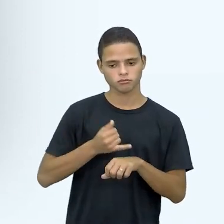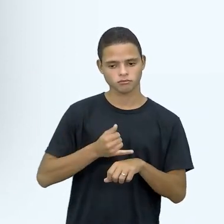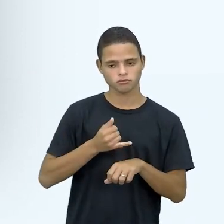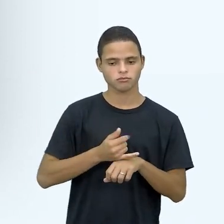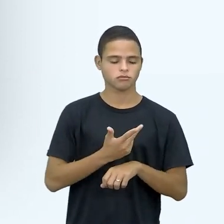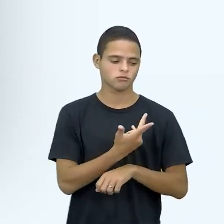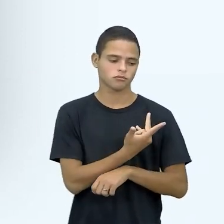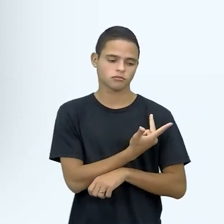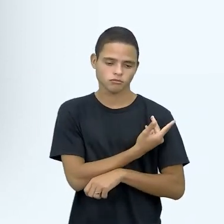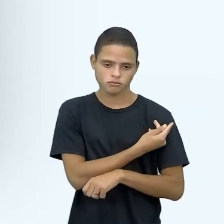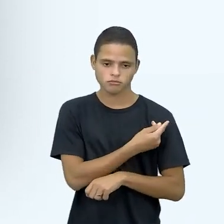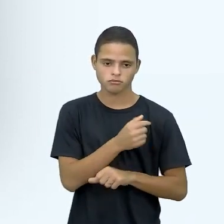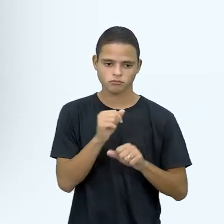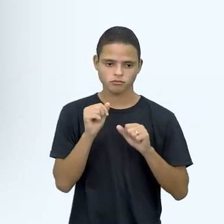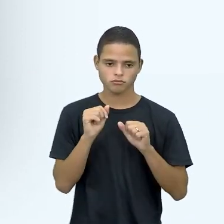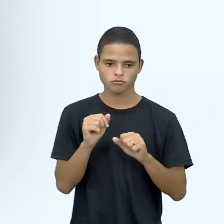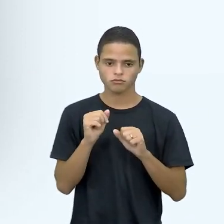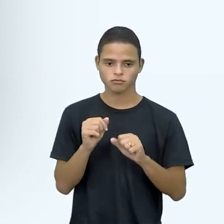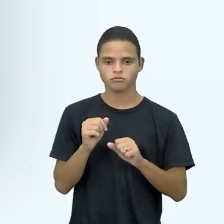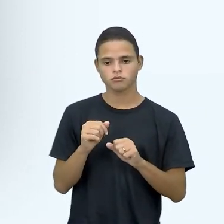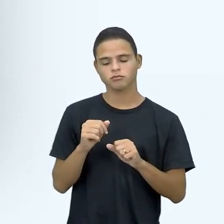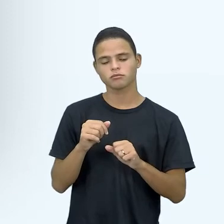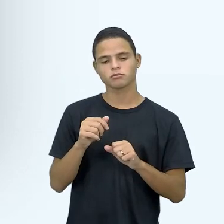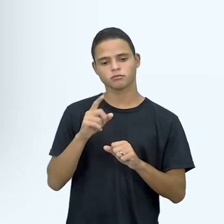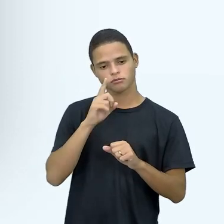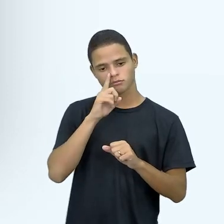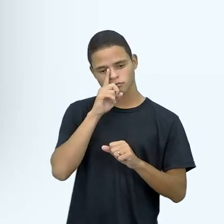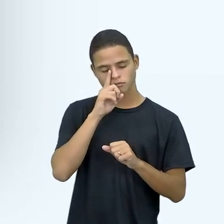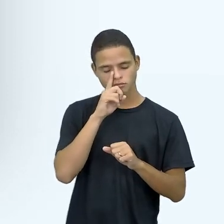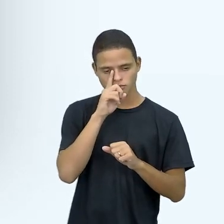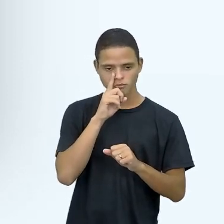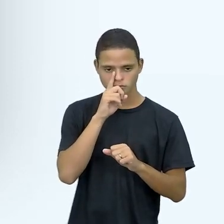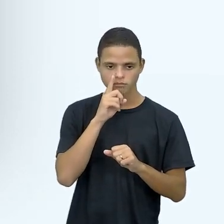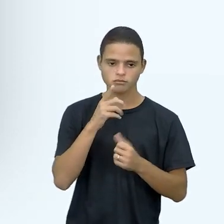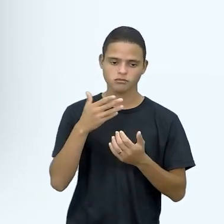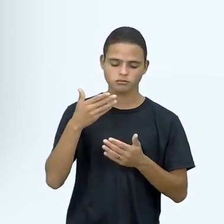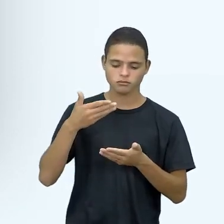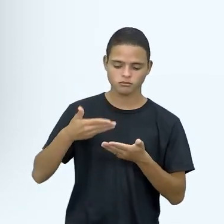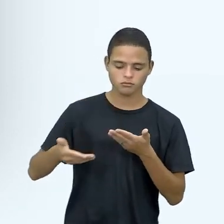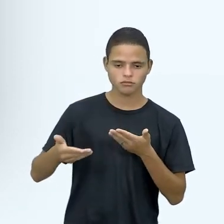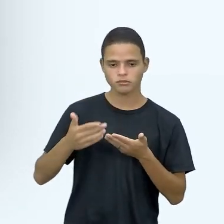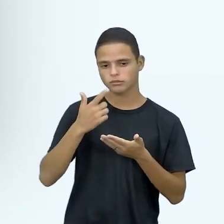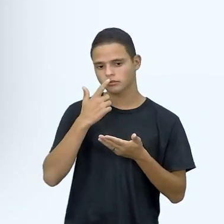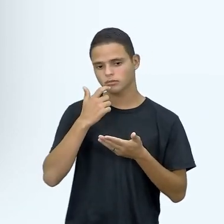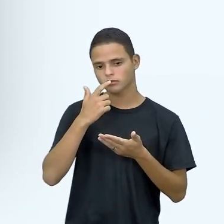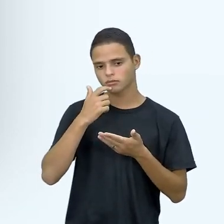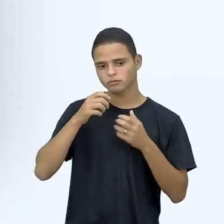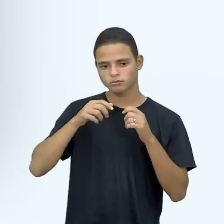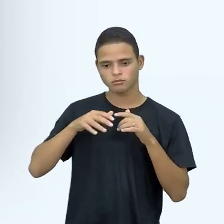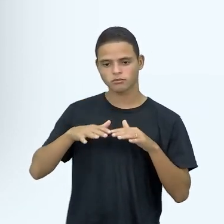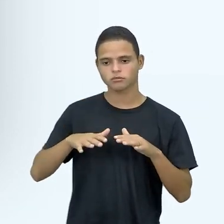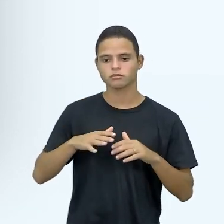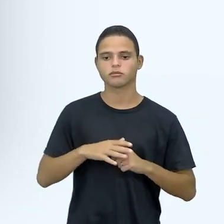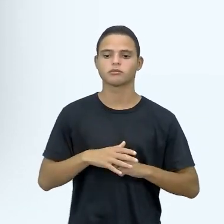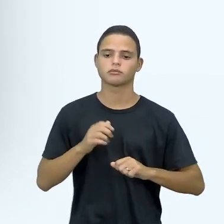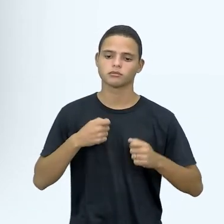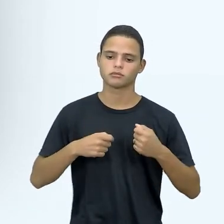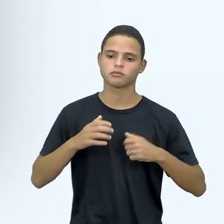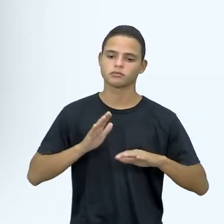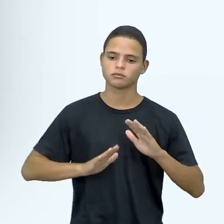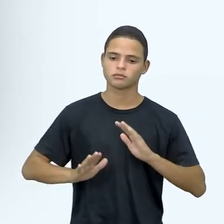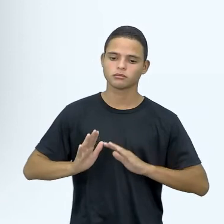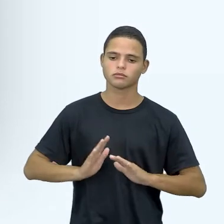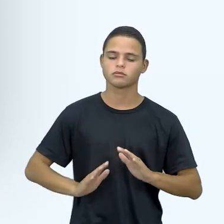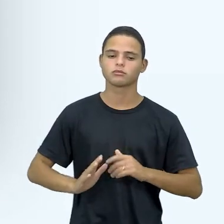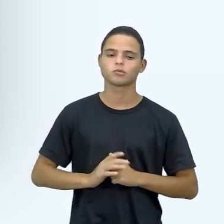pode ser um sinal alerta de perda crônica de sangue, né, mais frequentemente no trato gastrointestinal, né, ele pode involucrar o